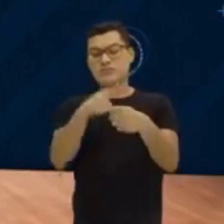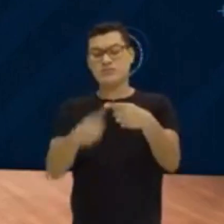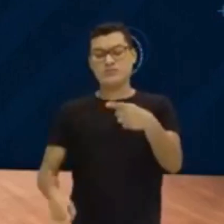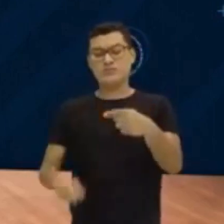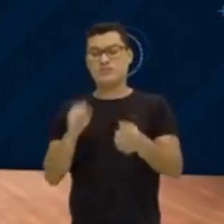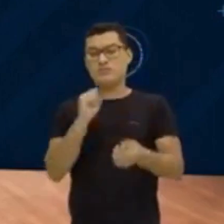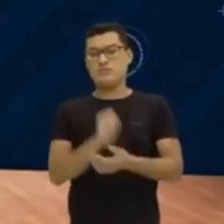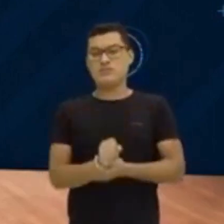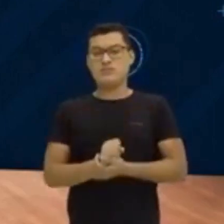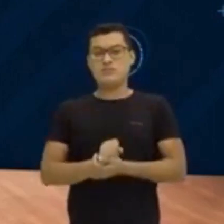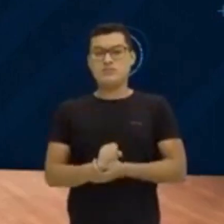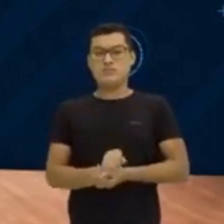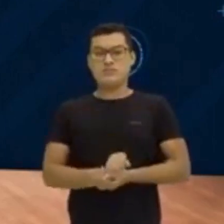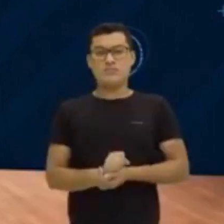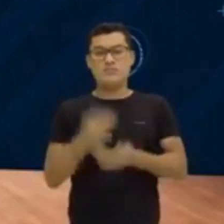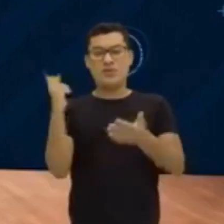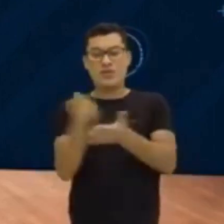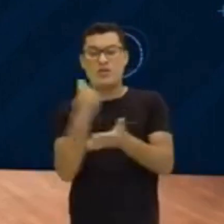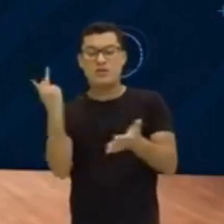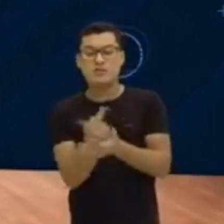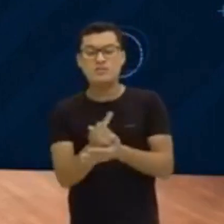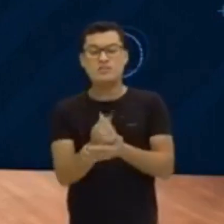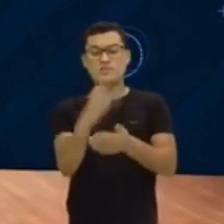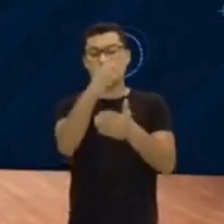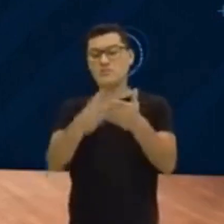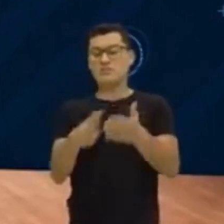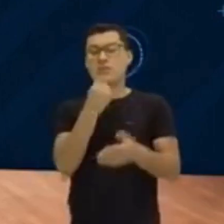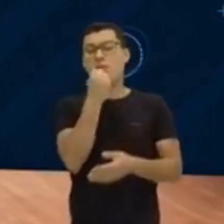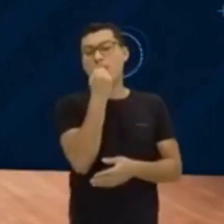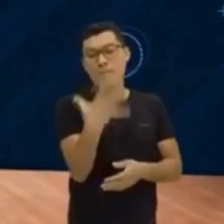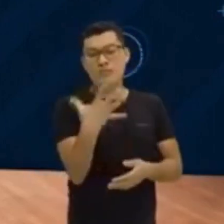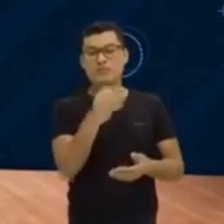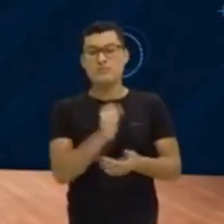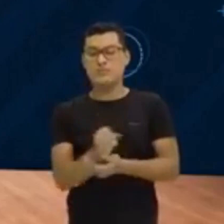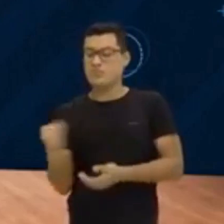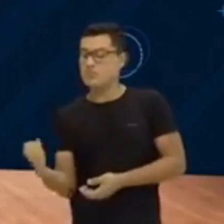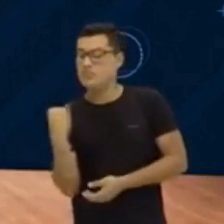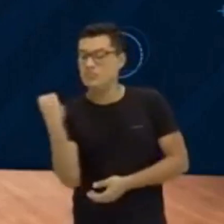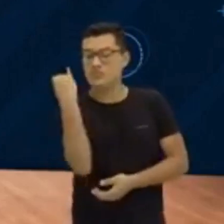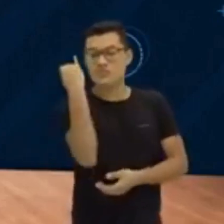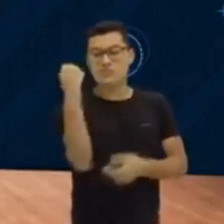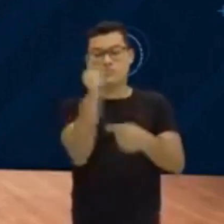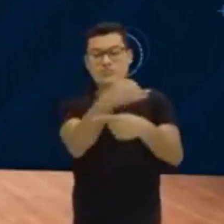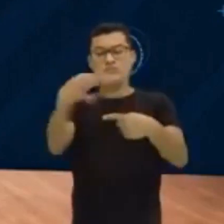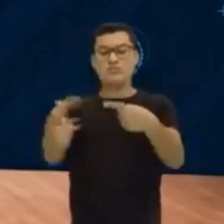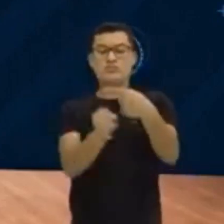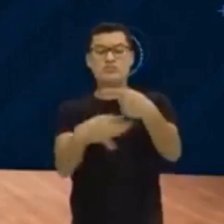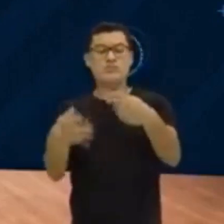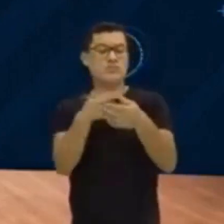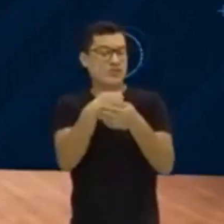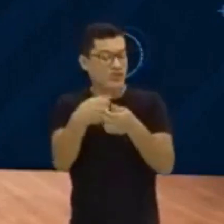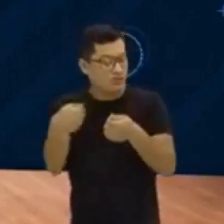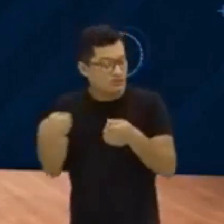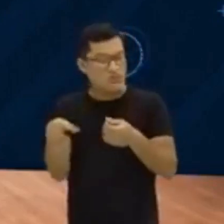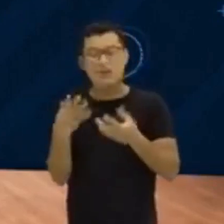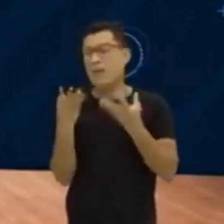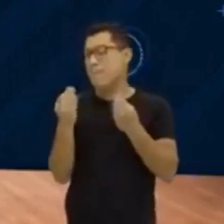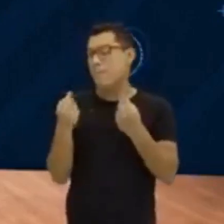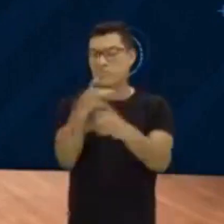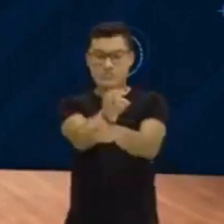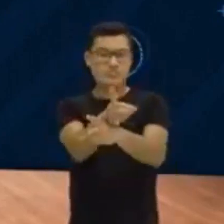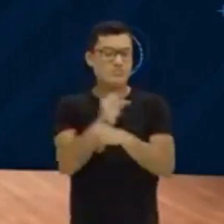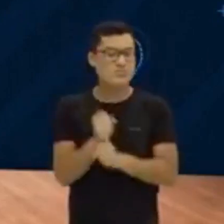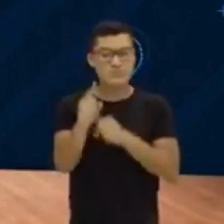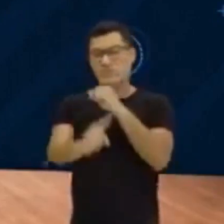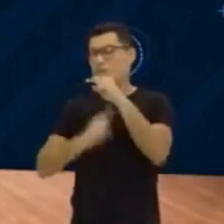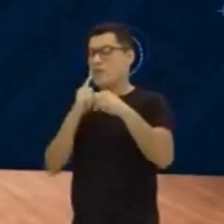baixo, sempre que isso ocorrer, vai ser 1 meio. Tudo bem? Então, essa é uma fração importante aí, que tu nem vai ter que fazer muitos cálculos. Além dessa, já tem